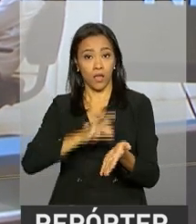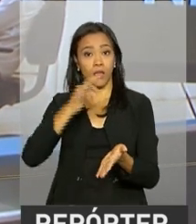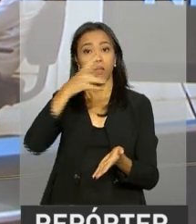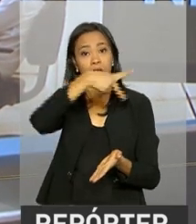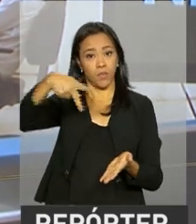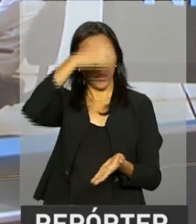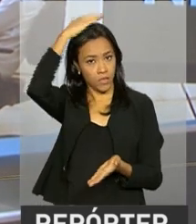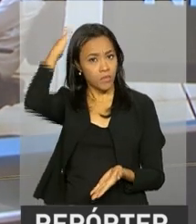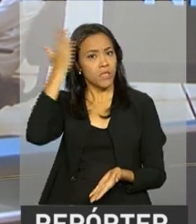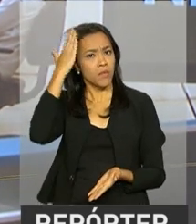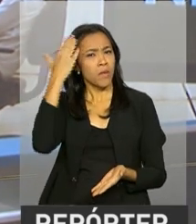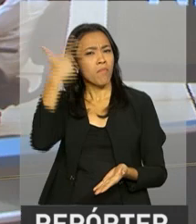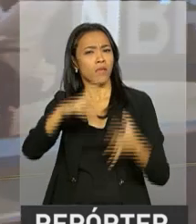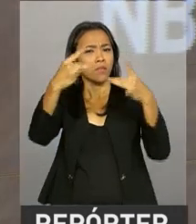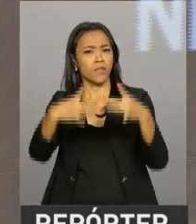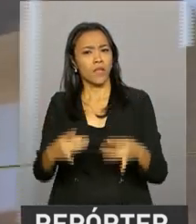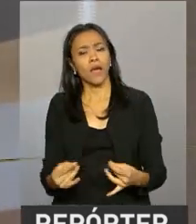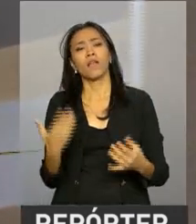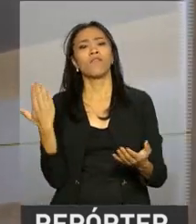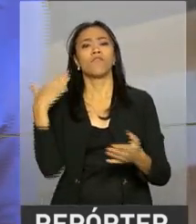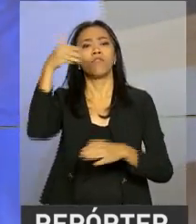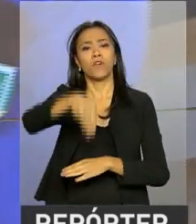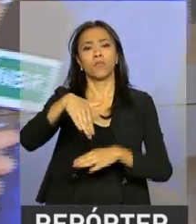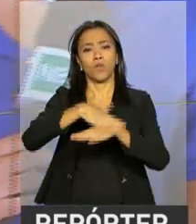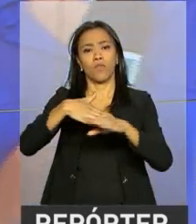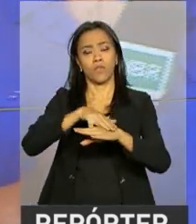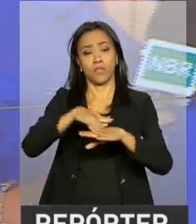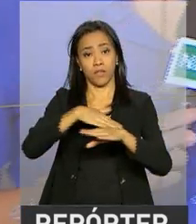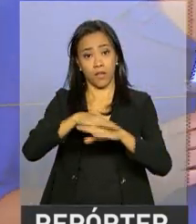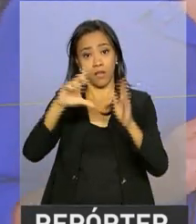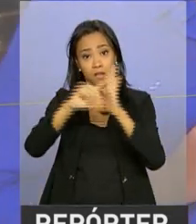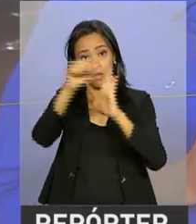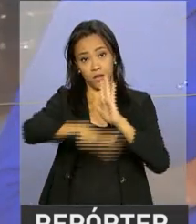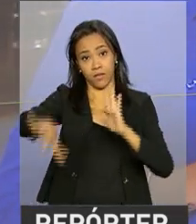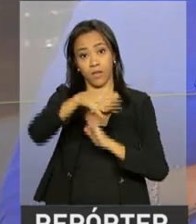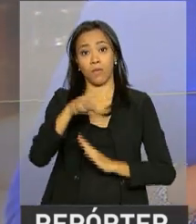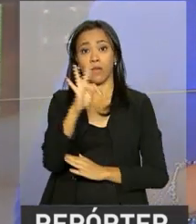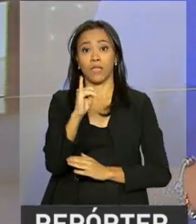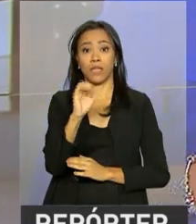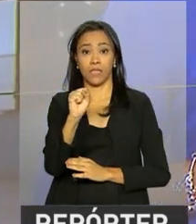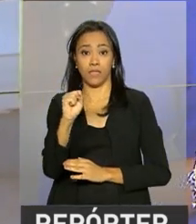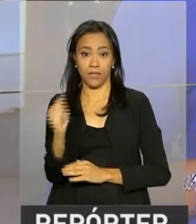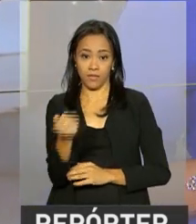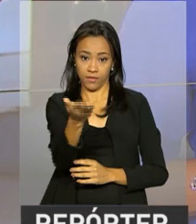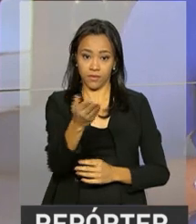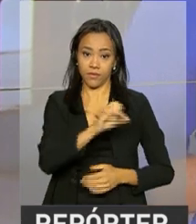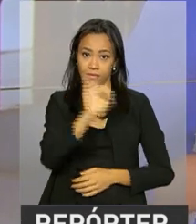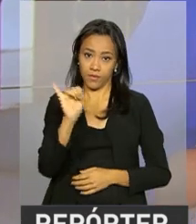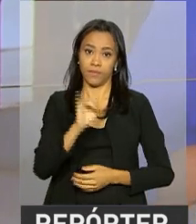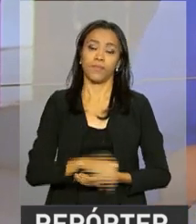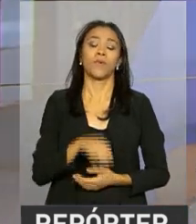Temer. Para saber mais, nós vamos conversar agora com a repórter Thaísa Dias, que está no Palácio do Planalto. Oi, Thaísa. Olá,